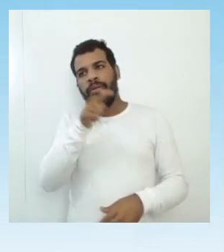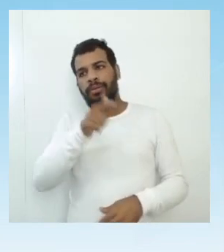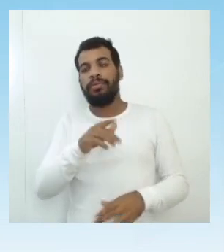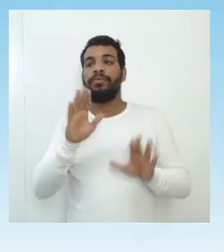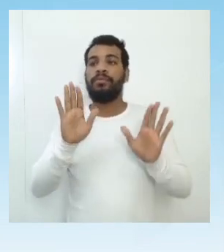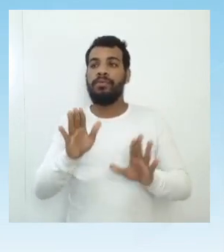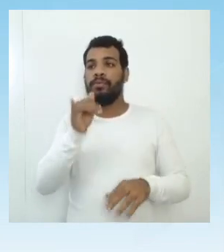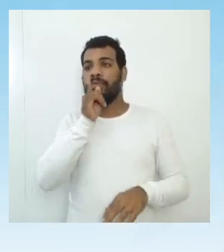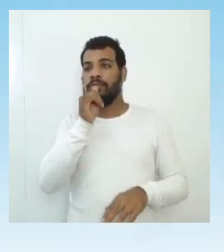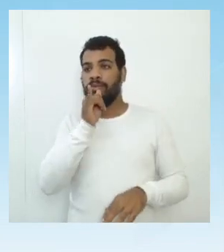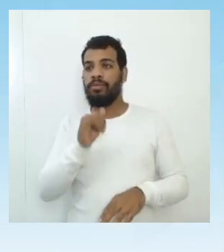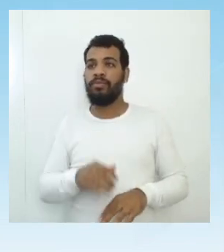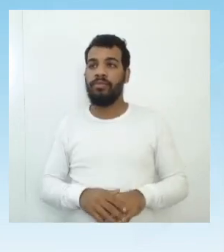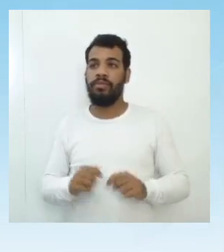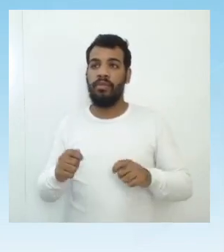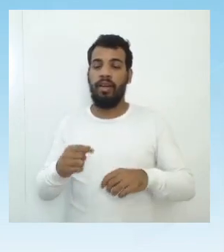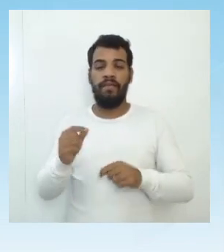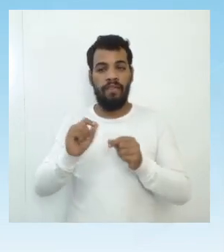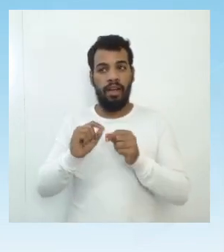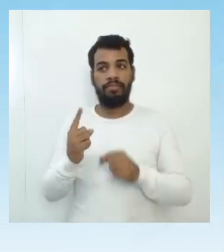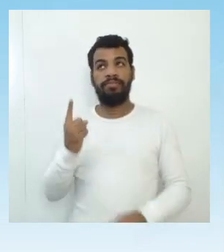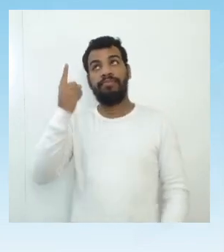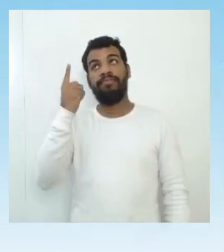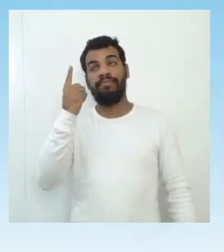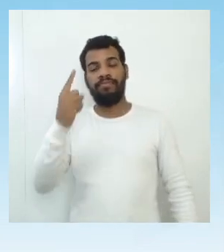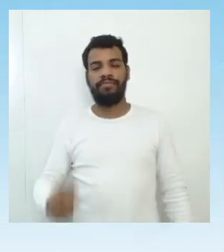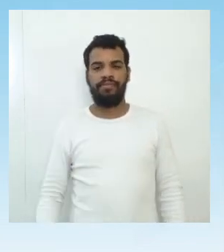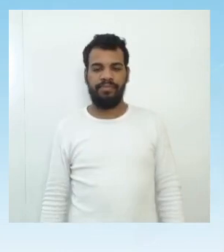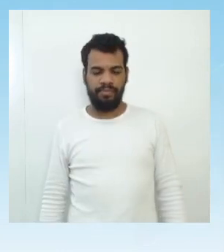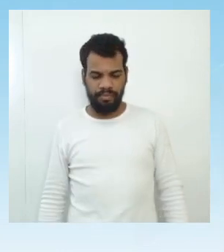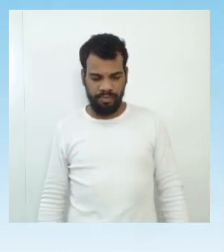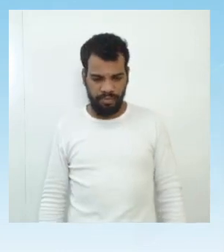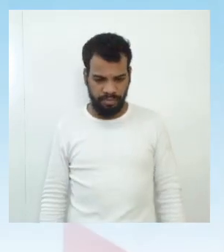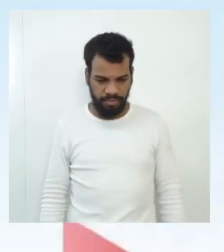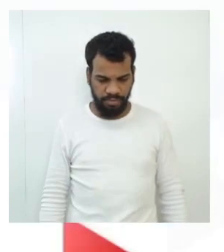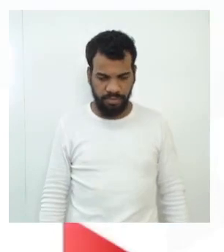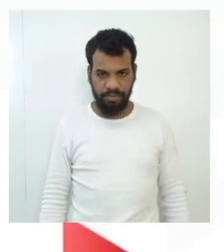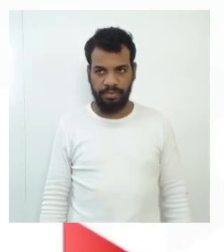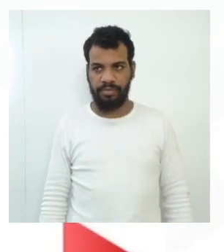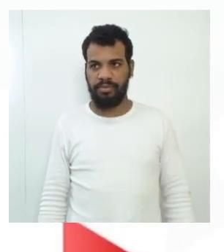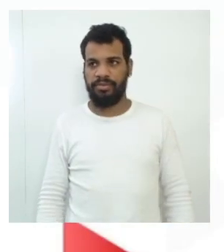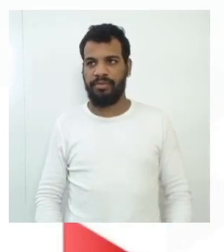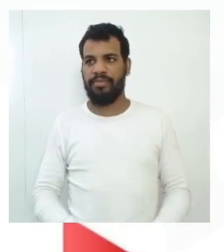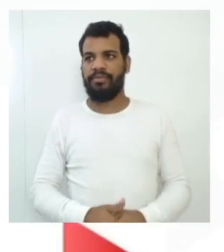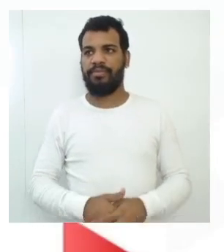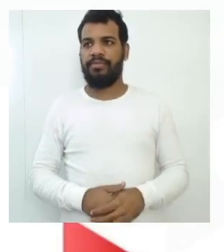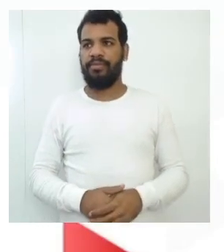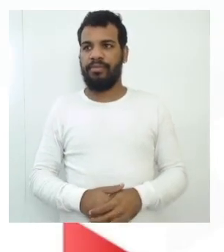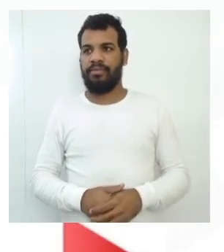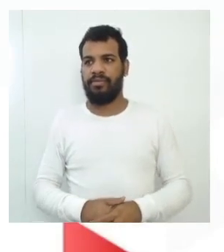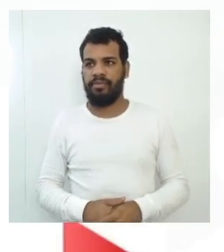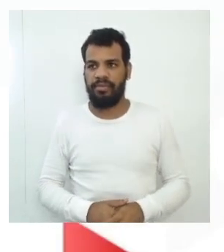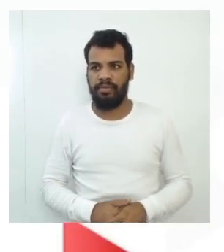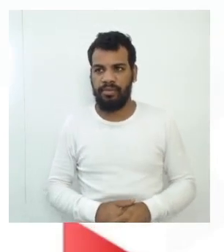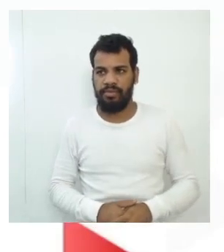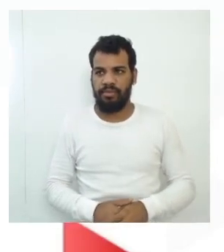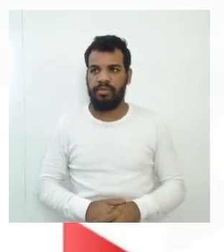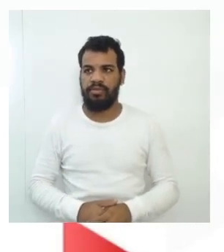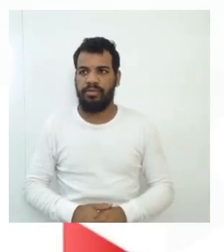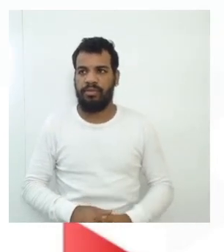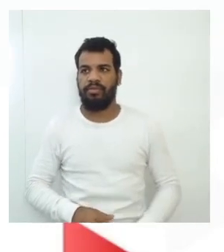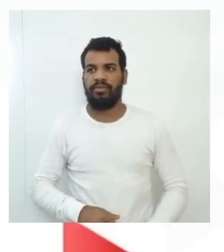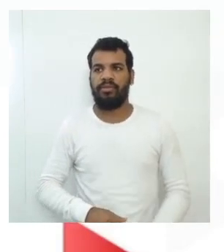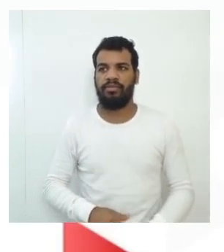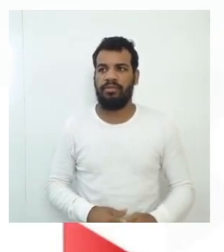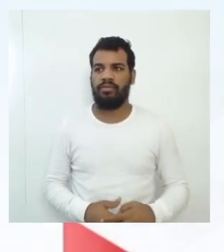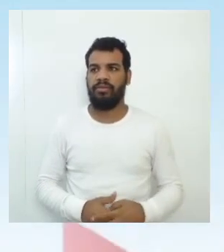exemplo aí, que vocês estão vendo aí na telinha, essas próteses das mãos, pode ser próteses de pés, e outras próteses também, que